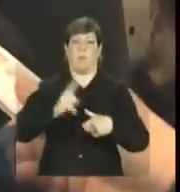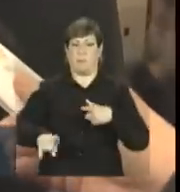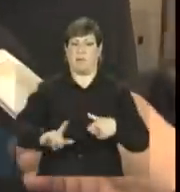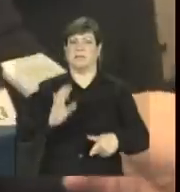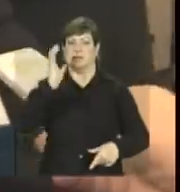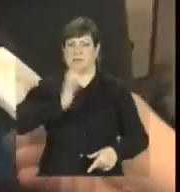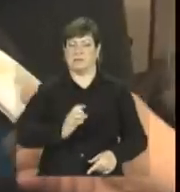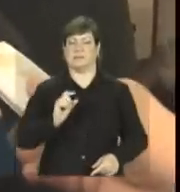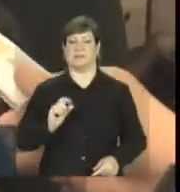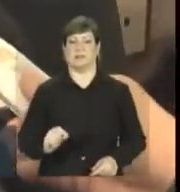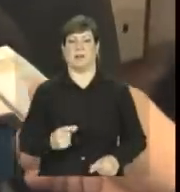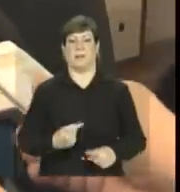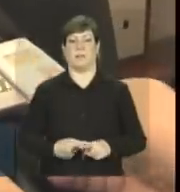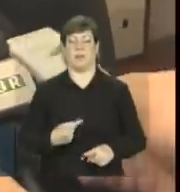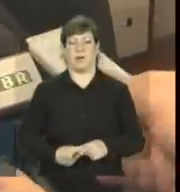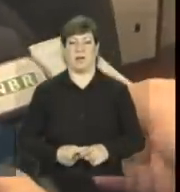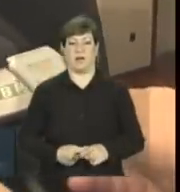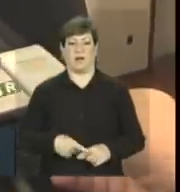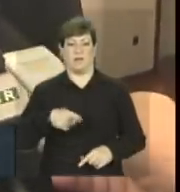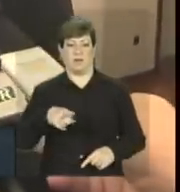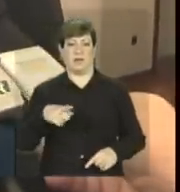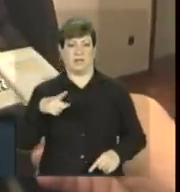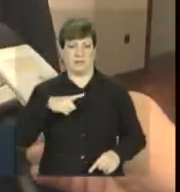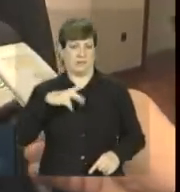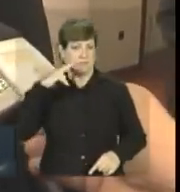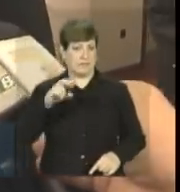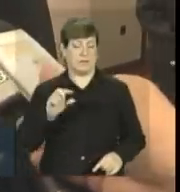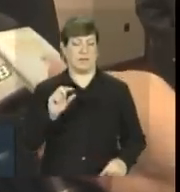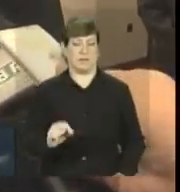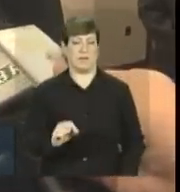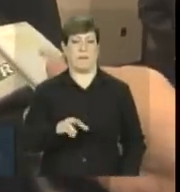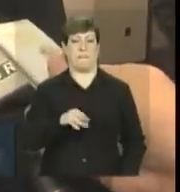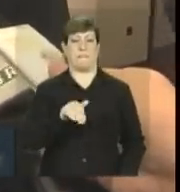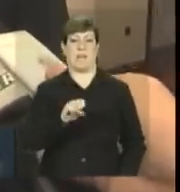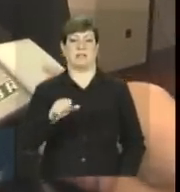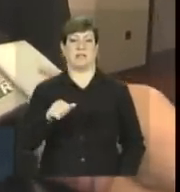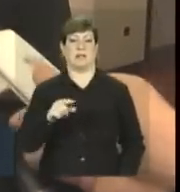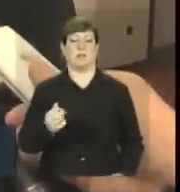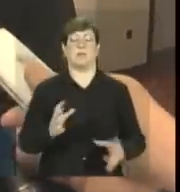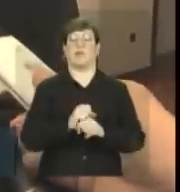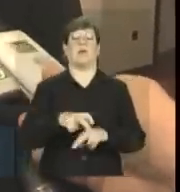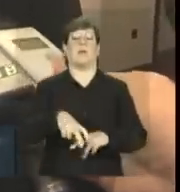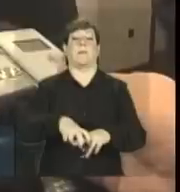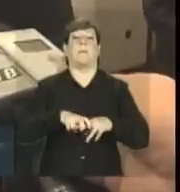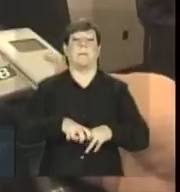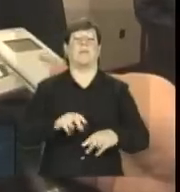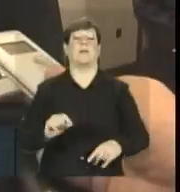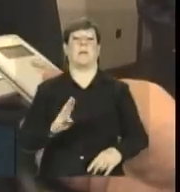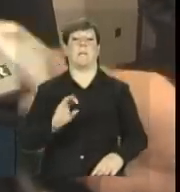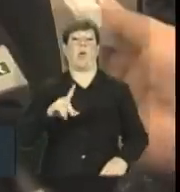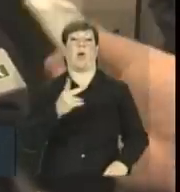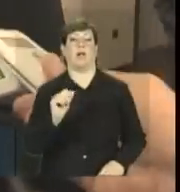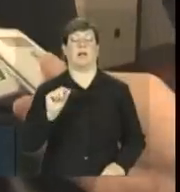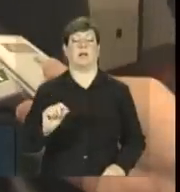uma massa monetária que não vai para a economia real. Ela produz o quê? Bolha. Bolha.